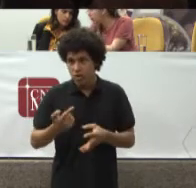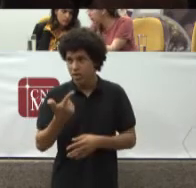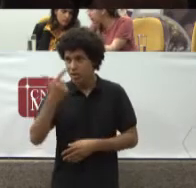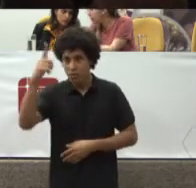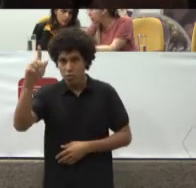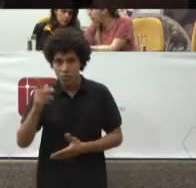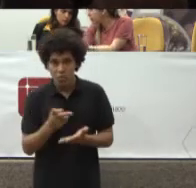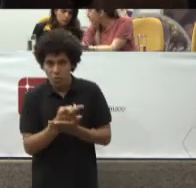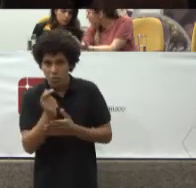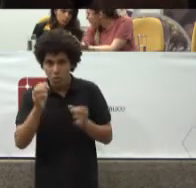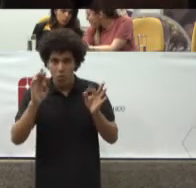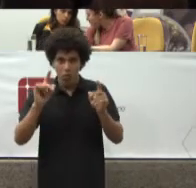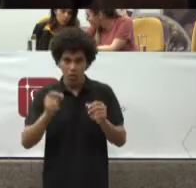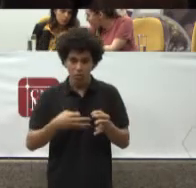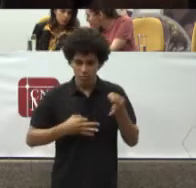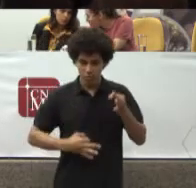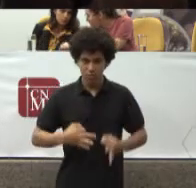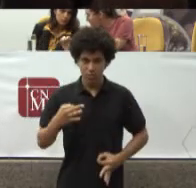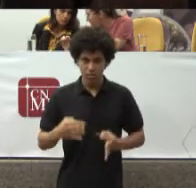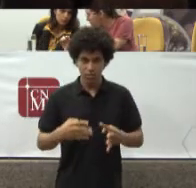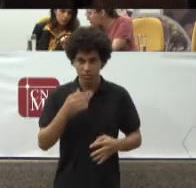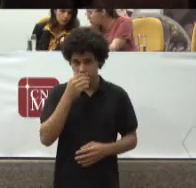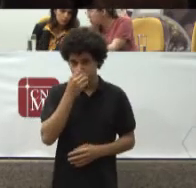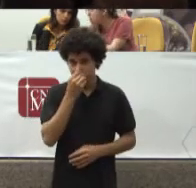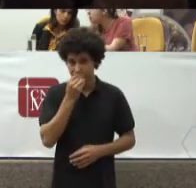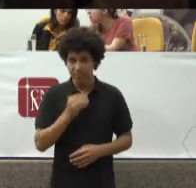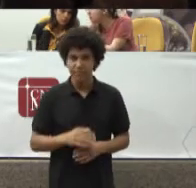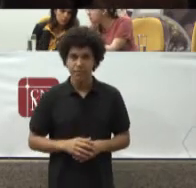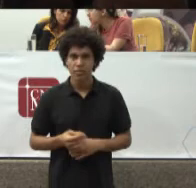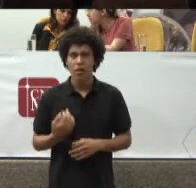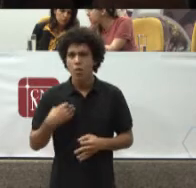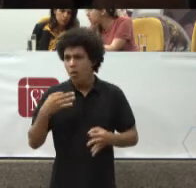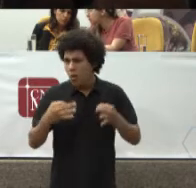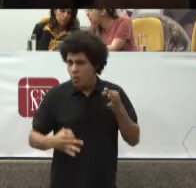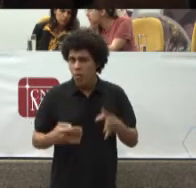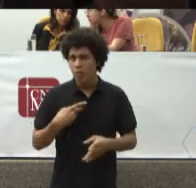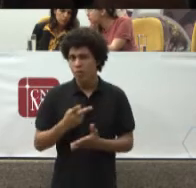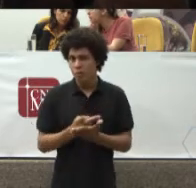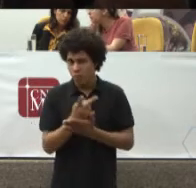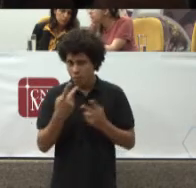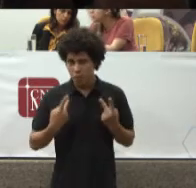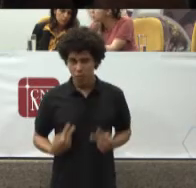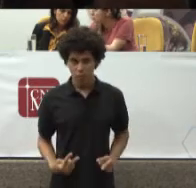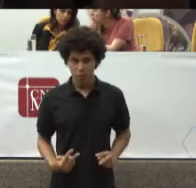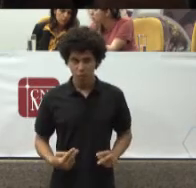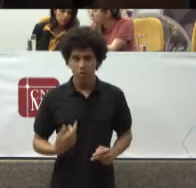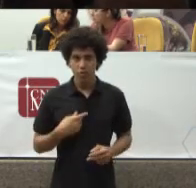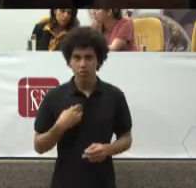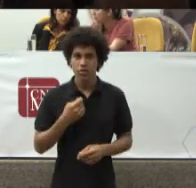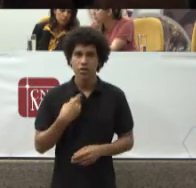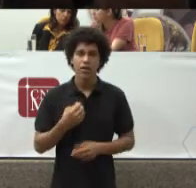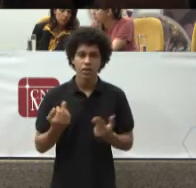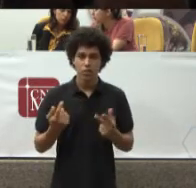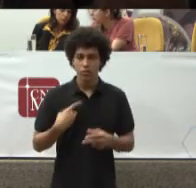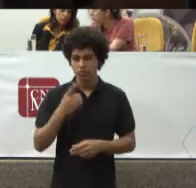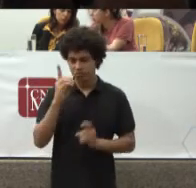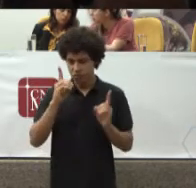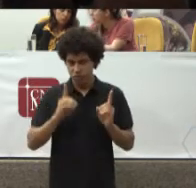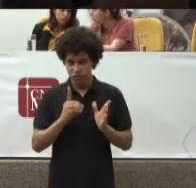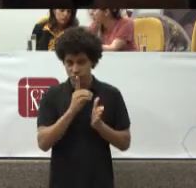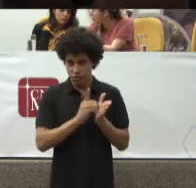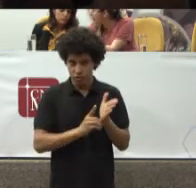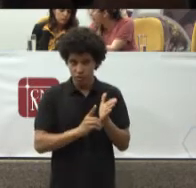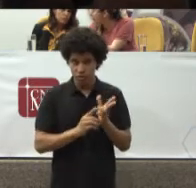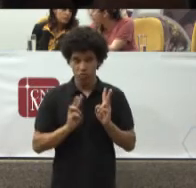De justiça Para uma Procuradora De justiça Da área Especializada De cidadania E direitos humanos Que é o caso Do colégio